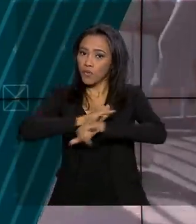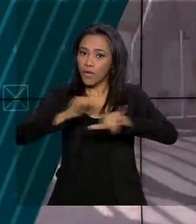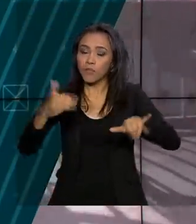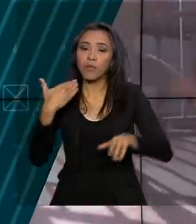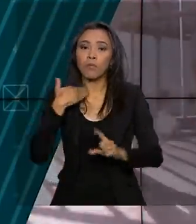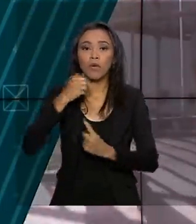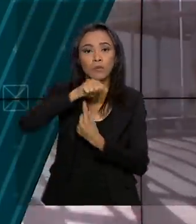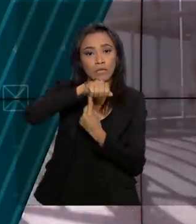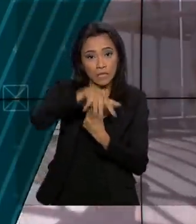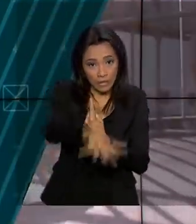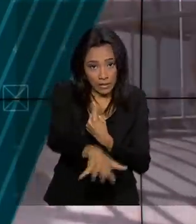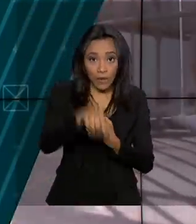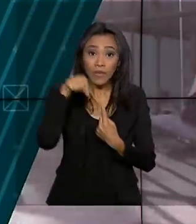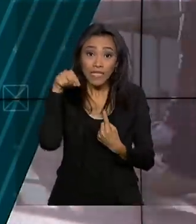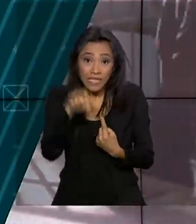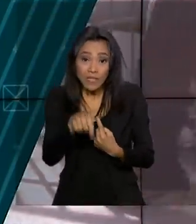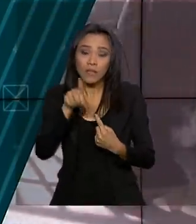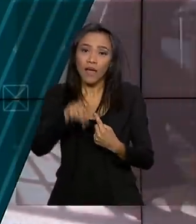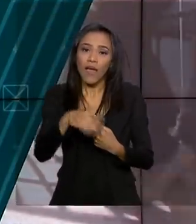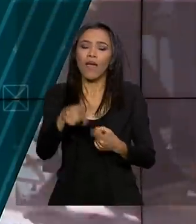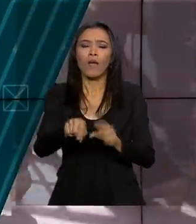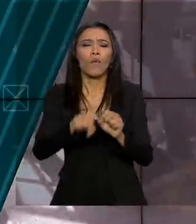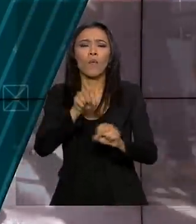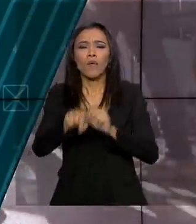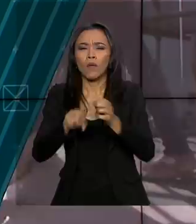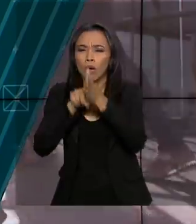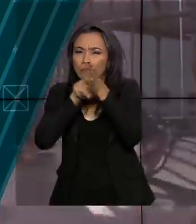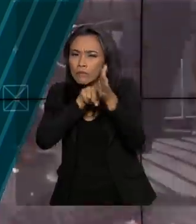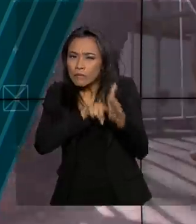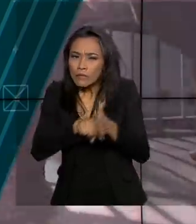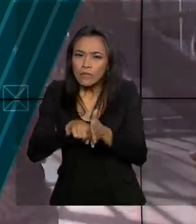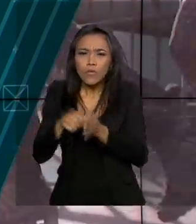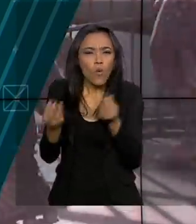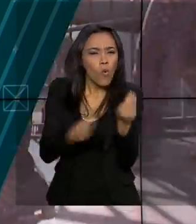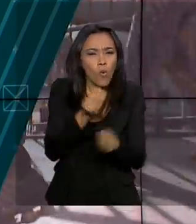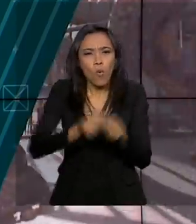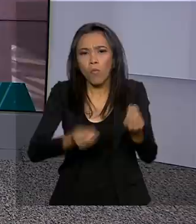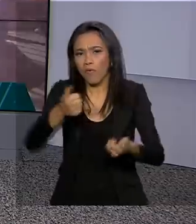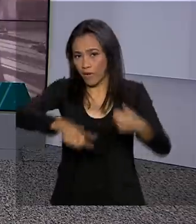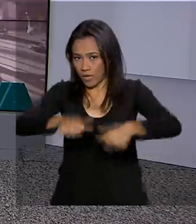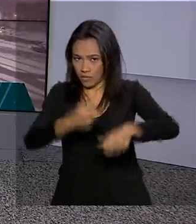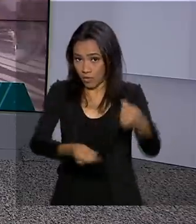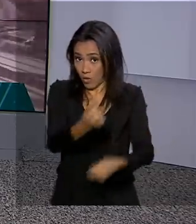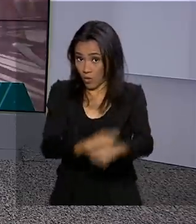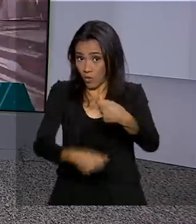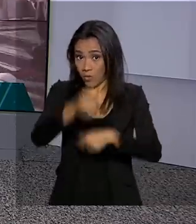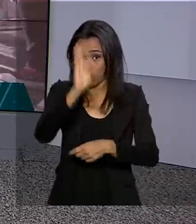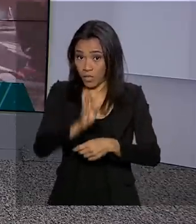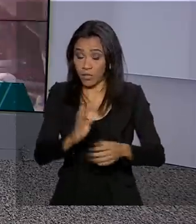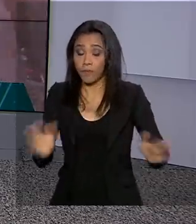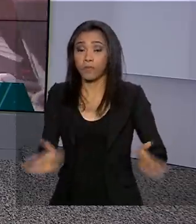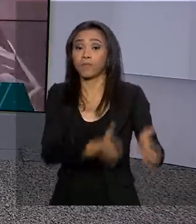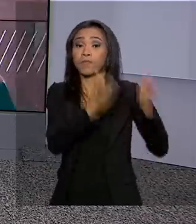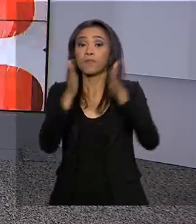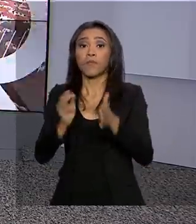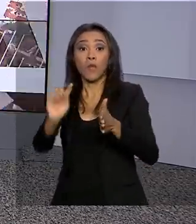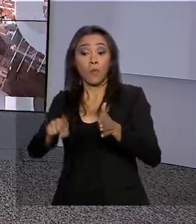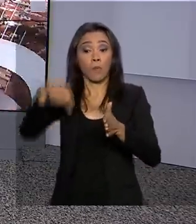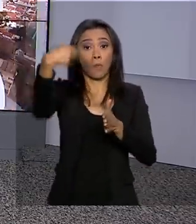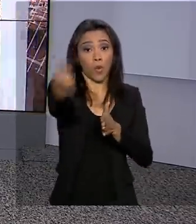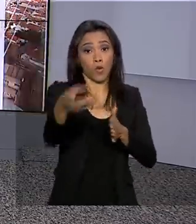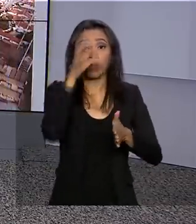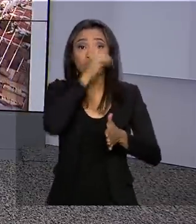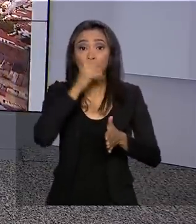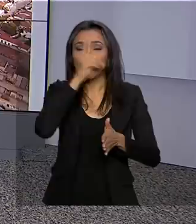este índice funciona como uma prévia do resultado mensal da economia brasileira. Até o próximo domingo, várias